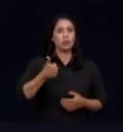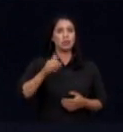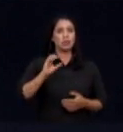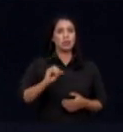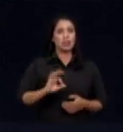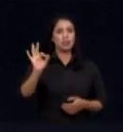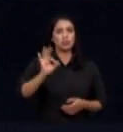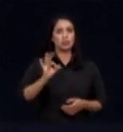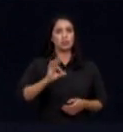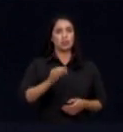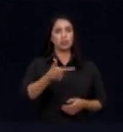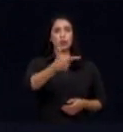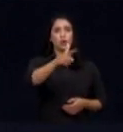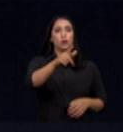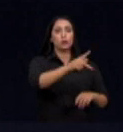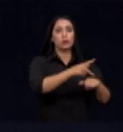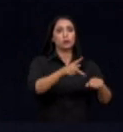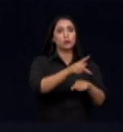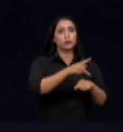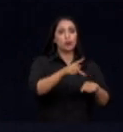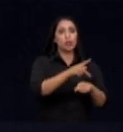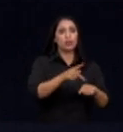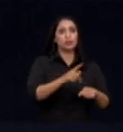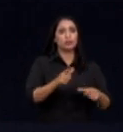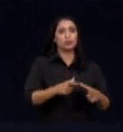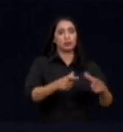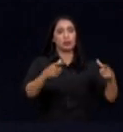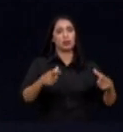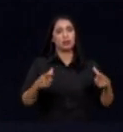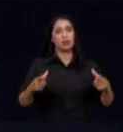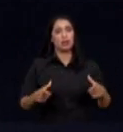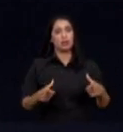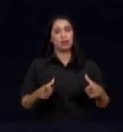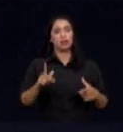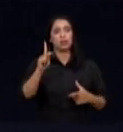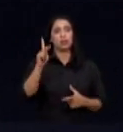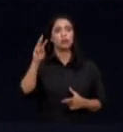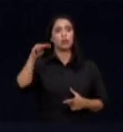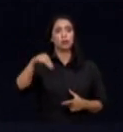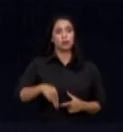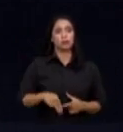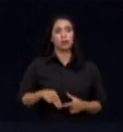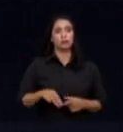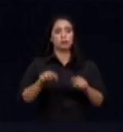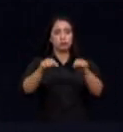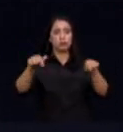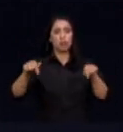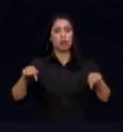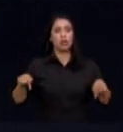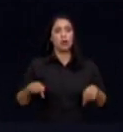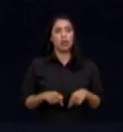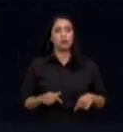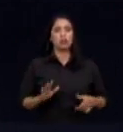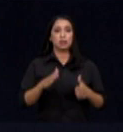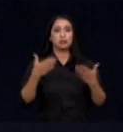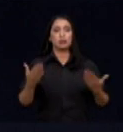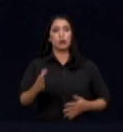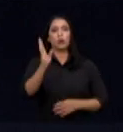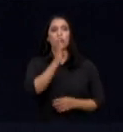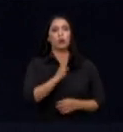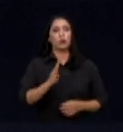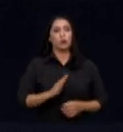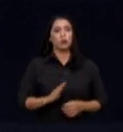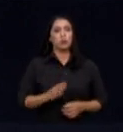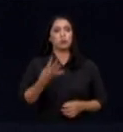países que são superiores em 2,5 milhões de hectares, quilômetros quadrados, perdão. Dessa forma, o Brasil deixa de